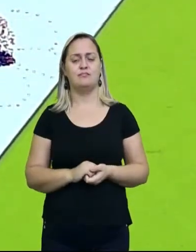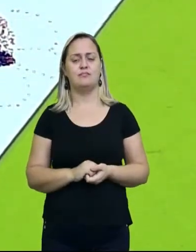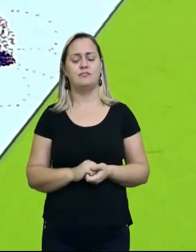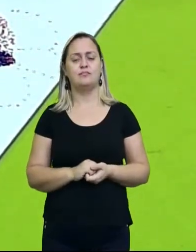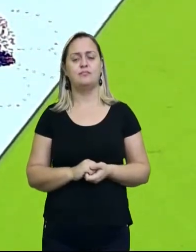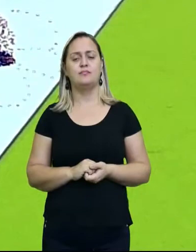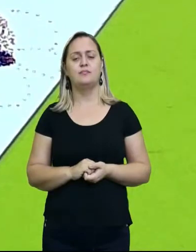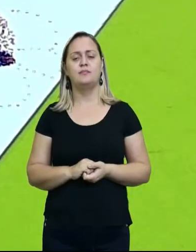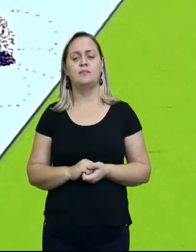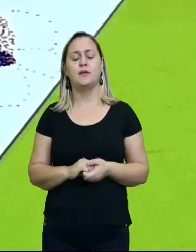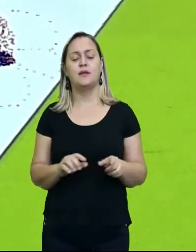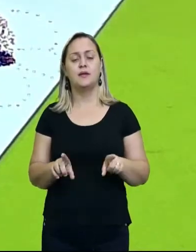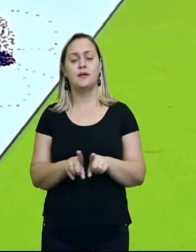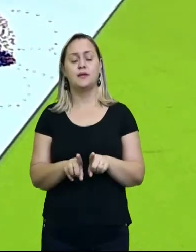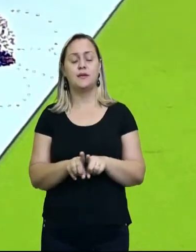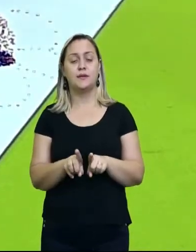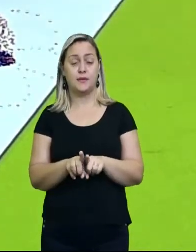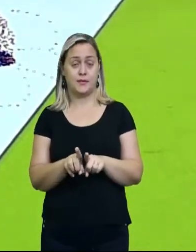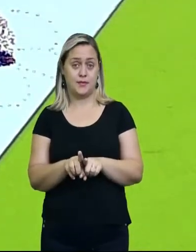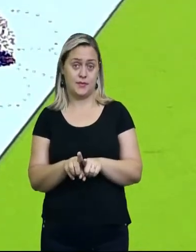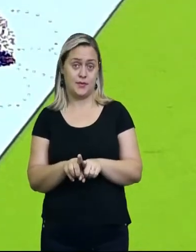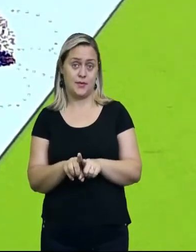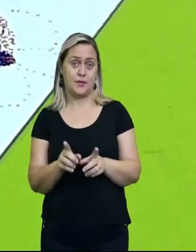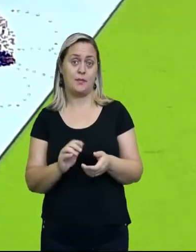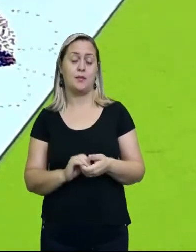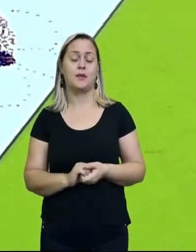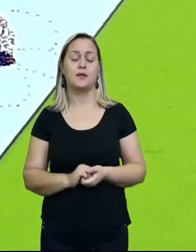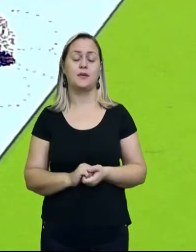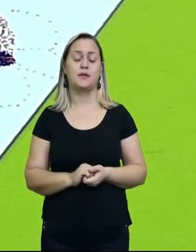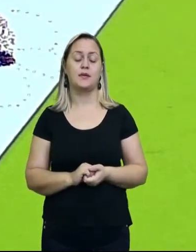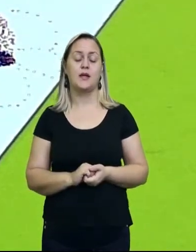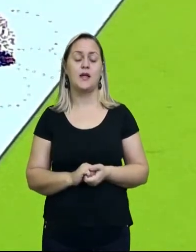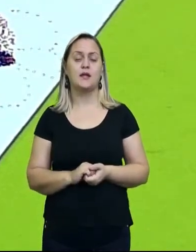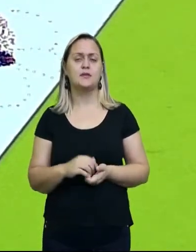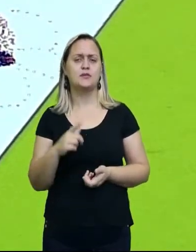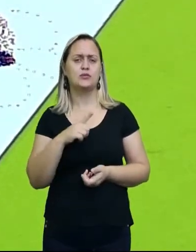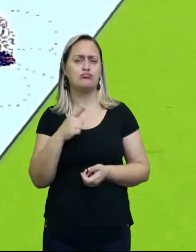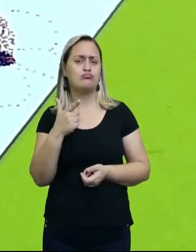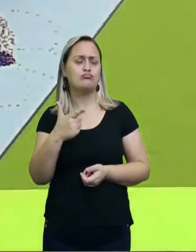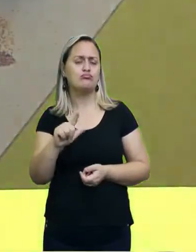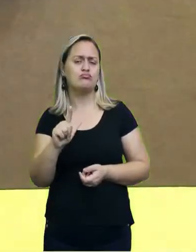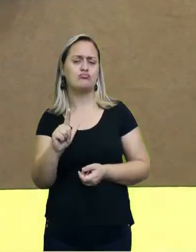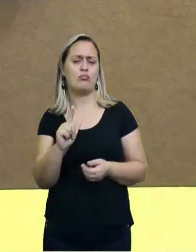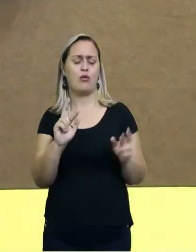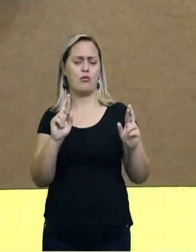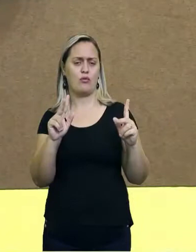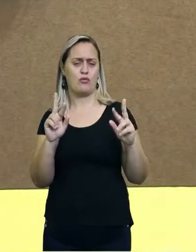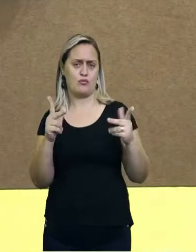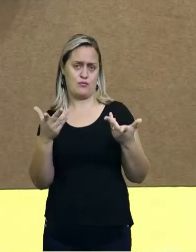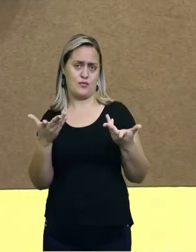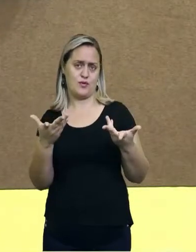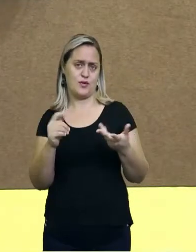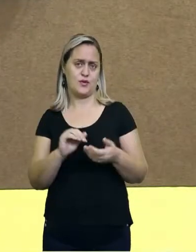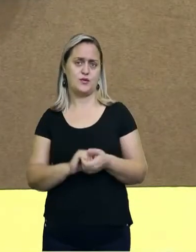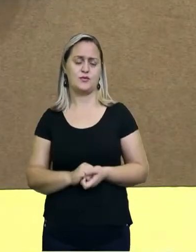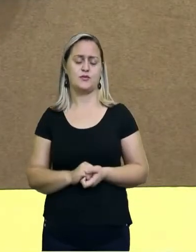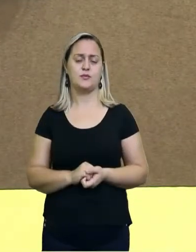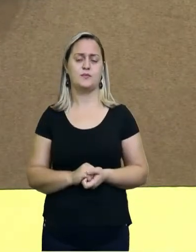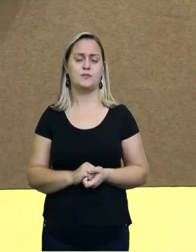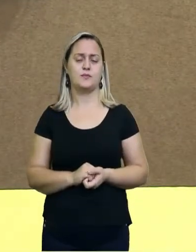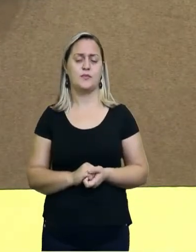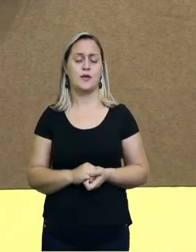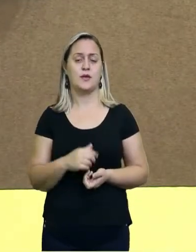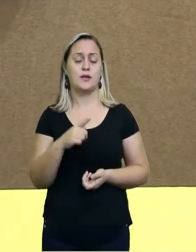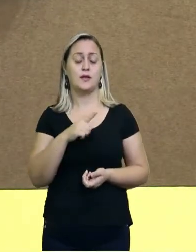Uma forma mais fácil de você fazer, que aí já parte para a atividade número dois, que aí você vai fazer o seu desenho,